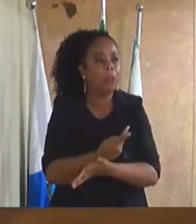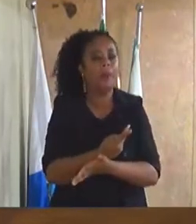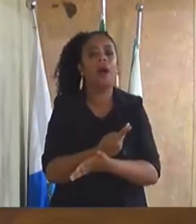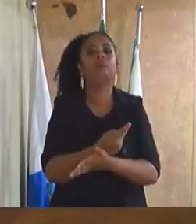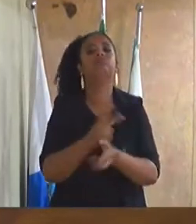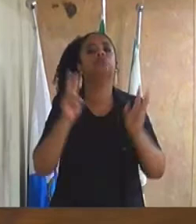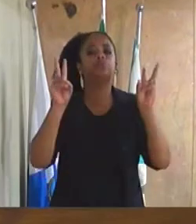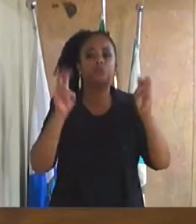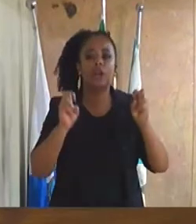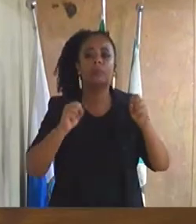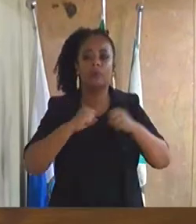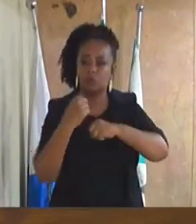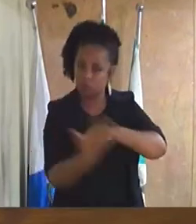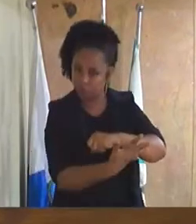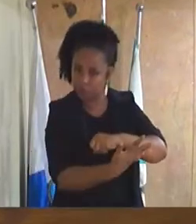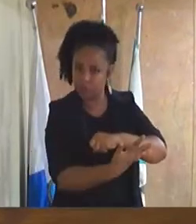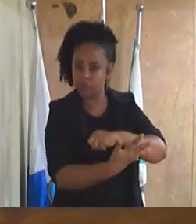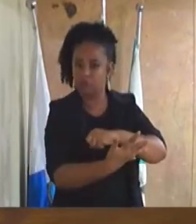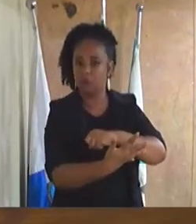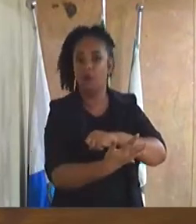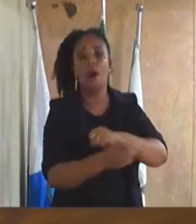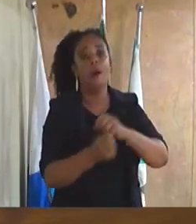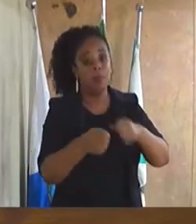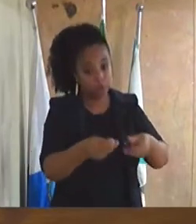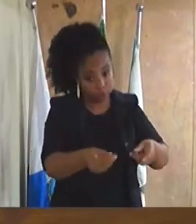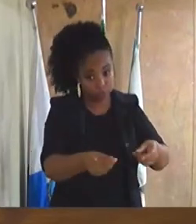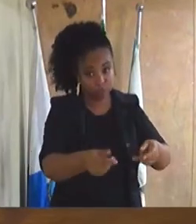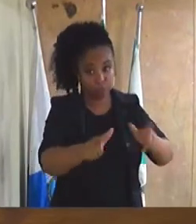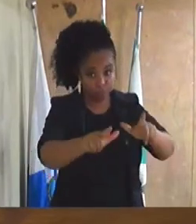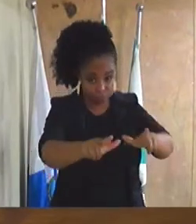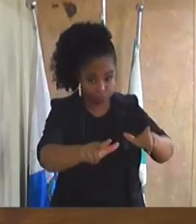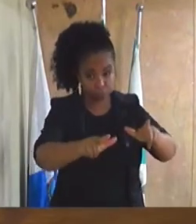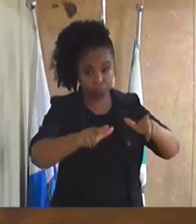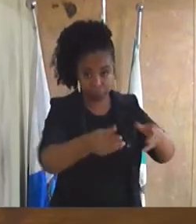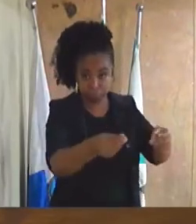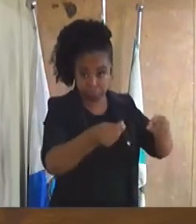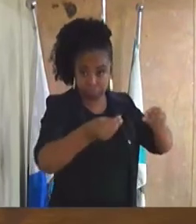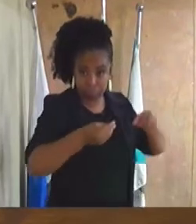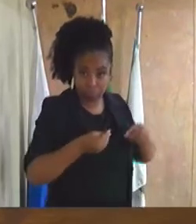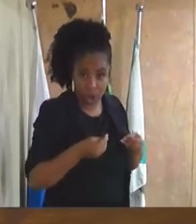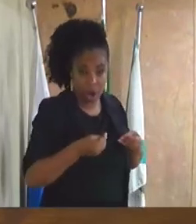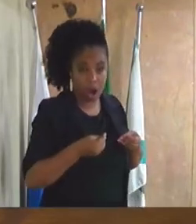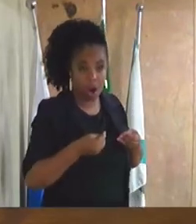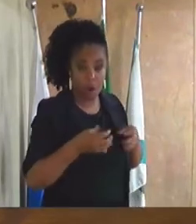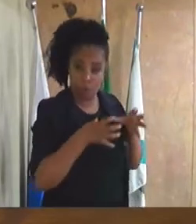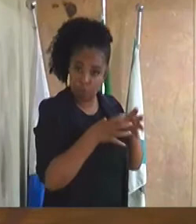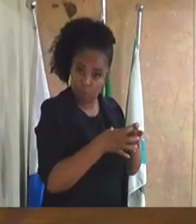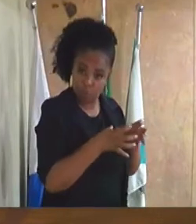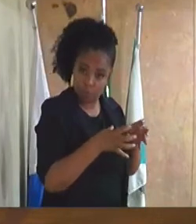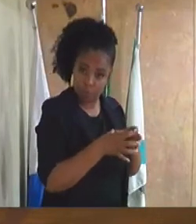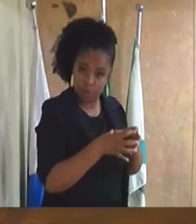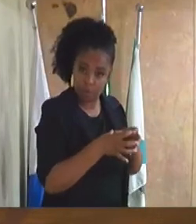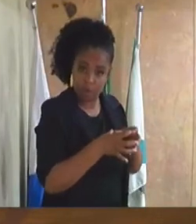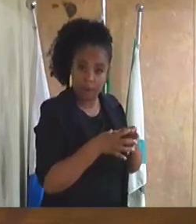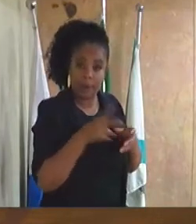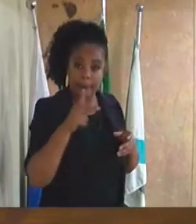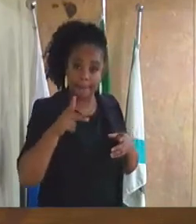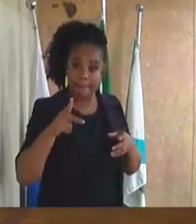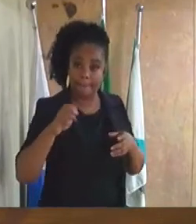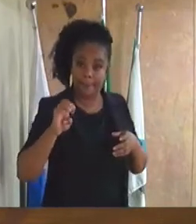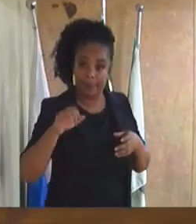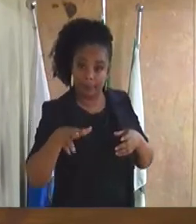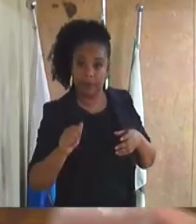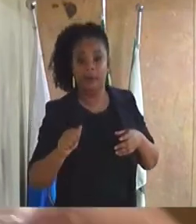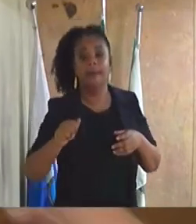covid-19 que possa entregar essa comissão inclusive sob pena de prevaricação pois se